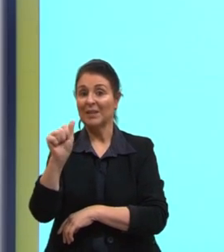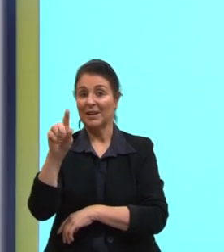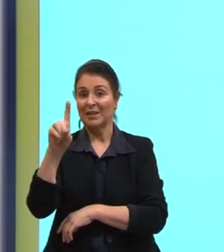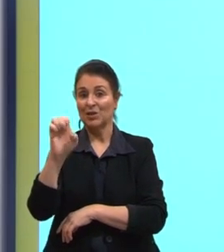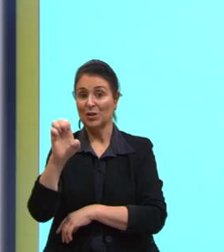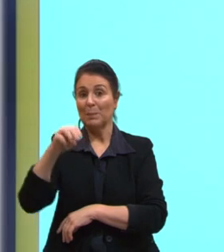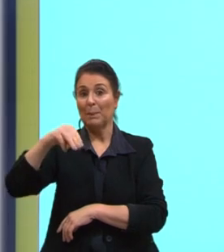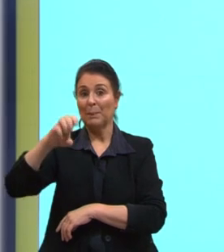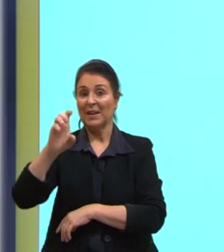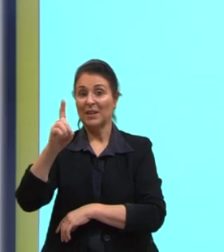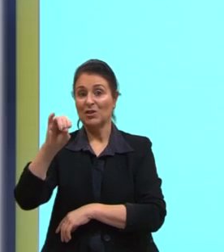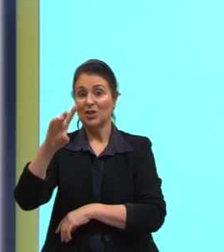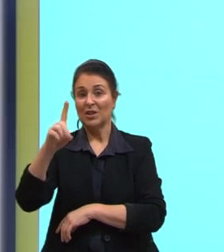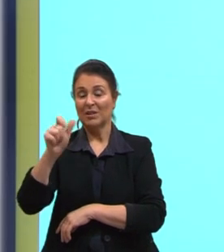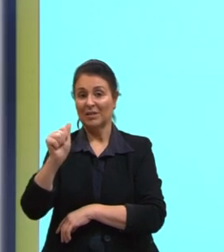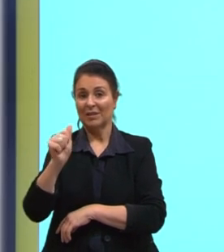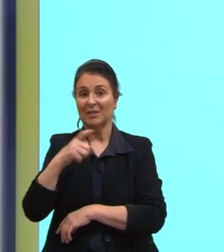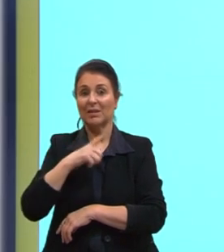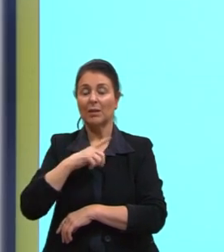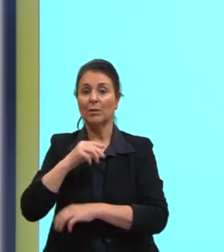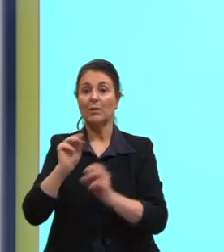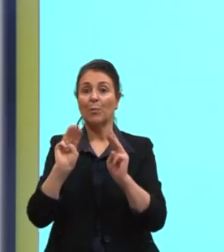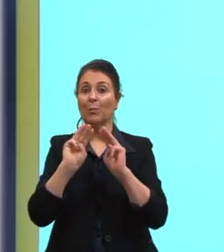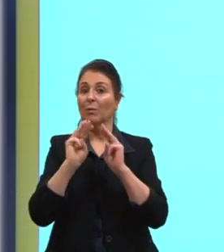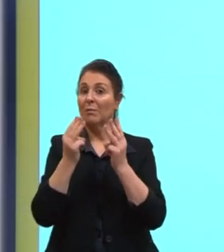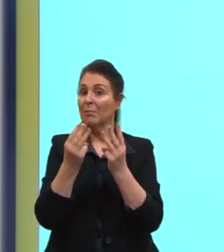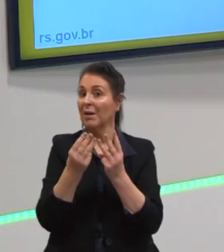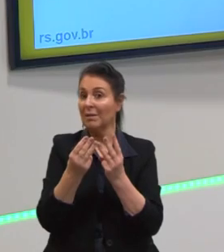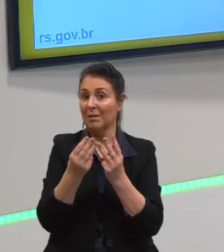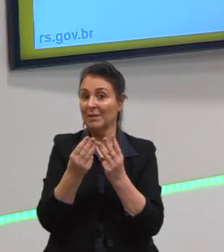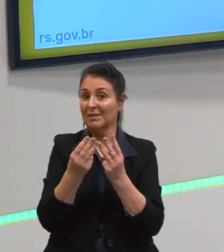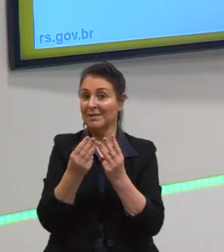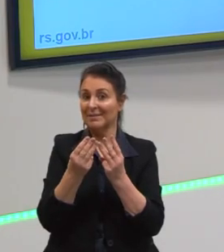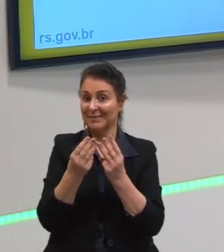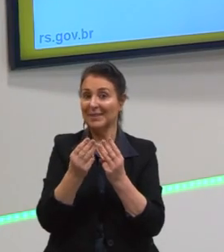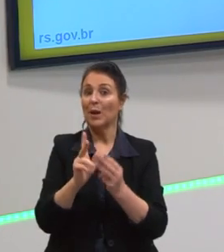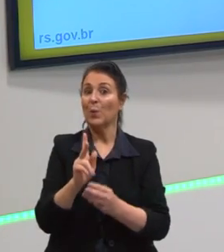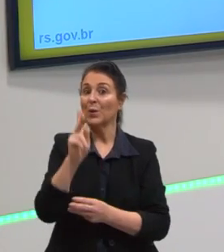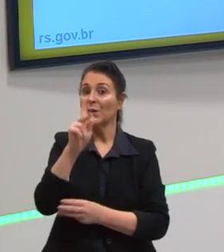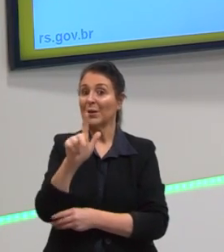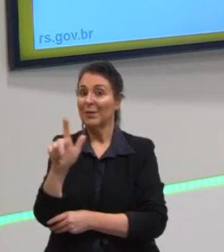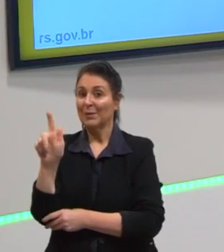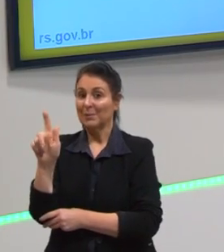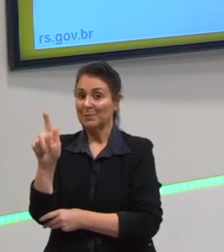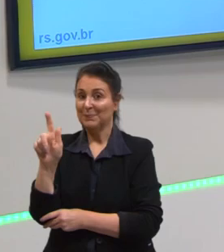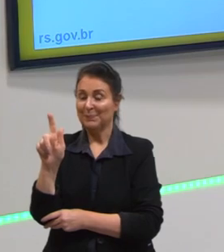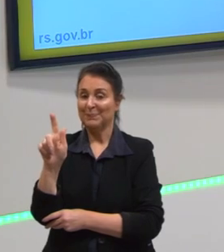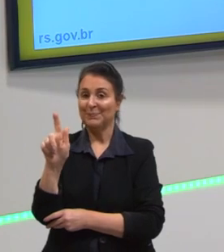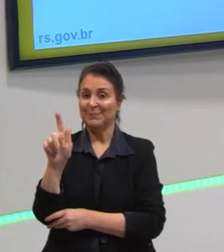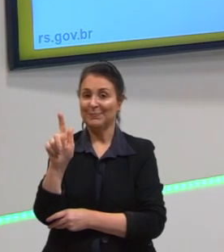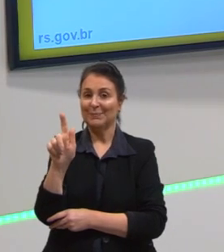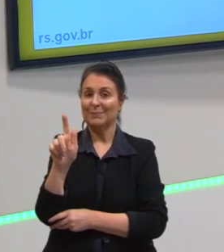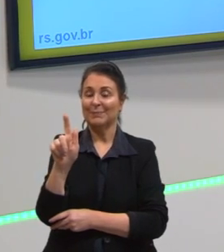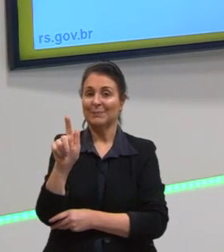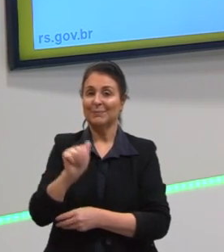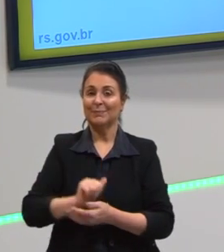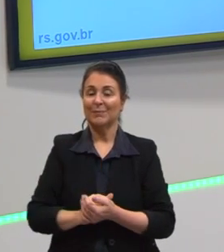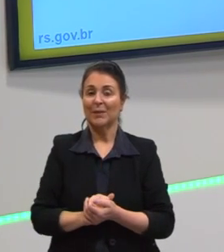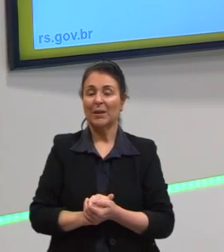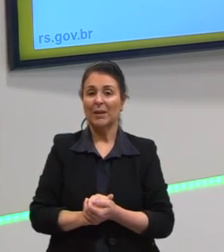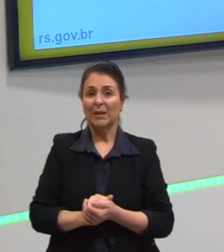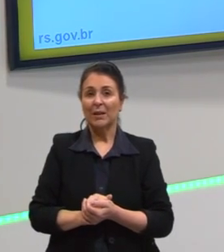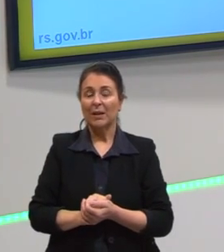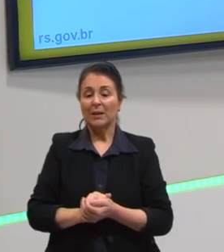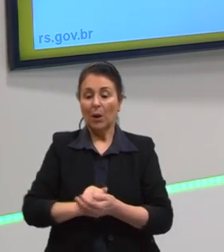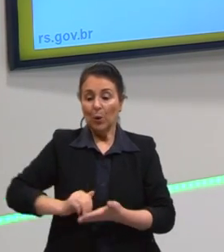teriam que começar a vender a gasolina por massa, que é o nosso quilograma. Bom, então, a questão